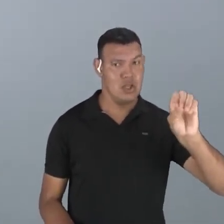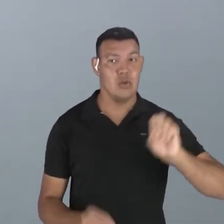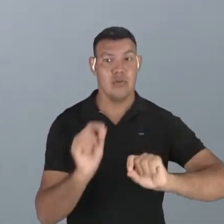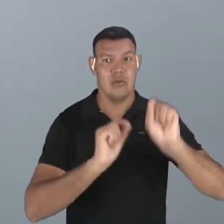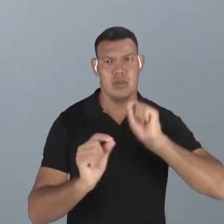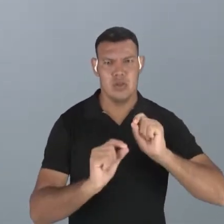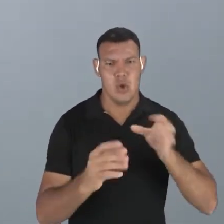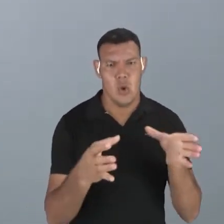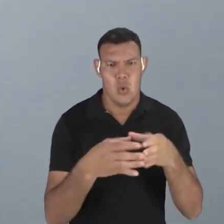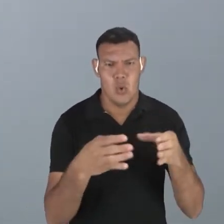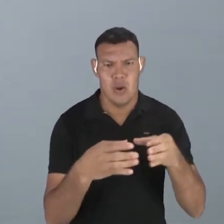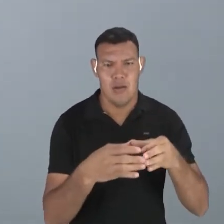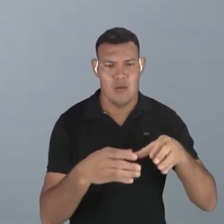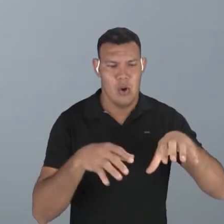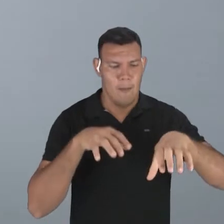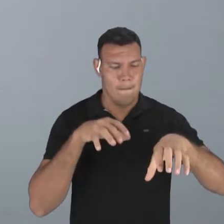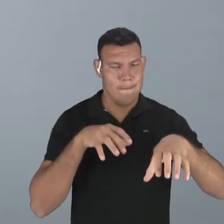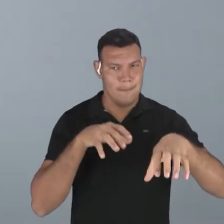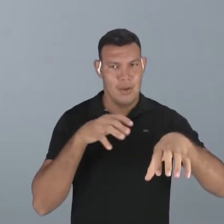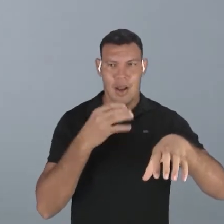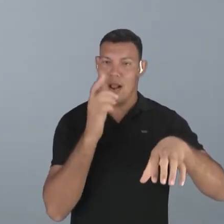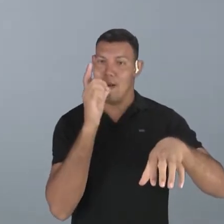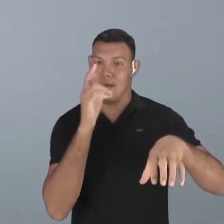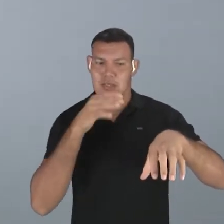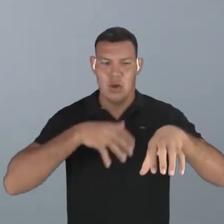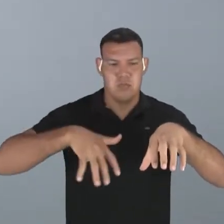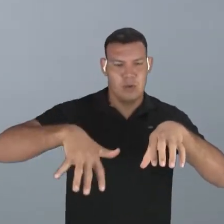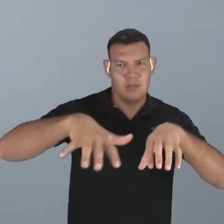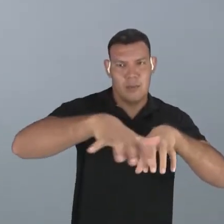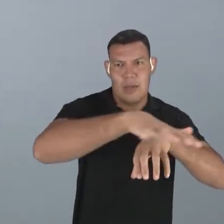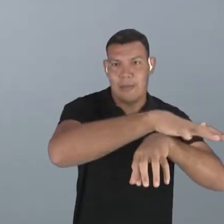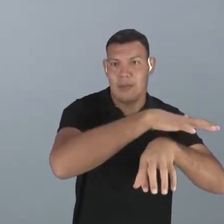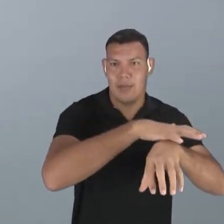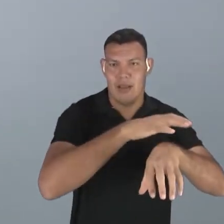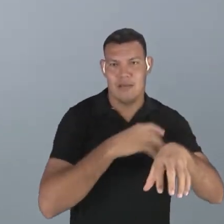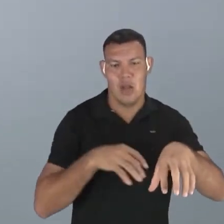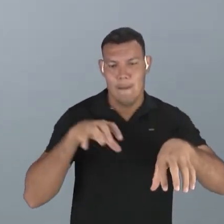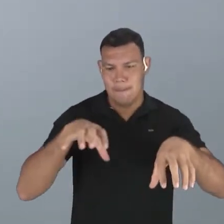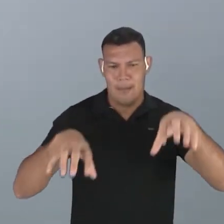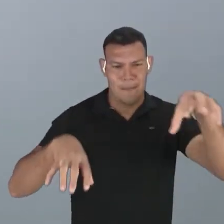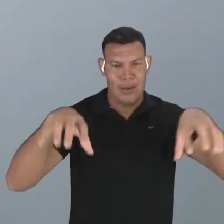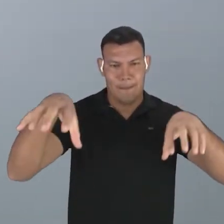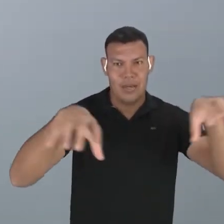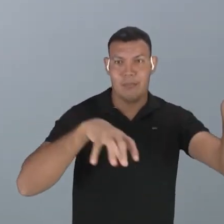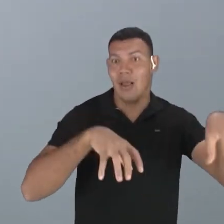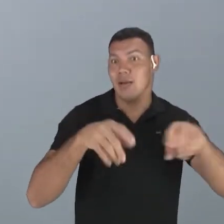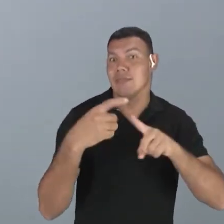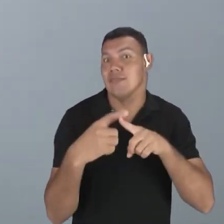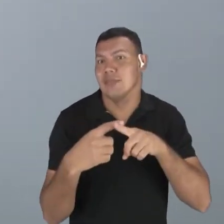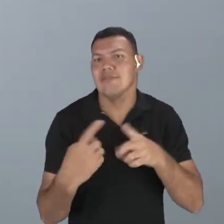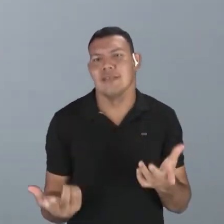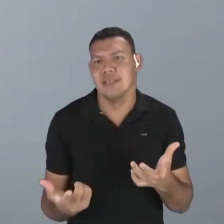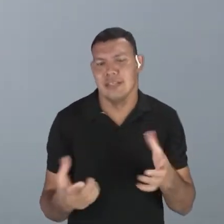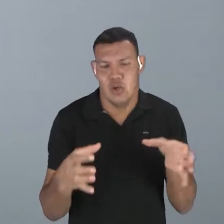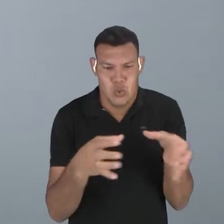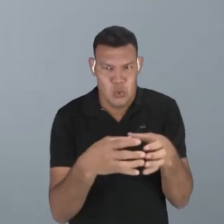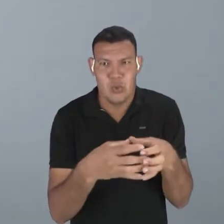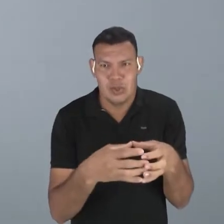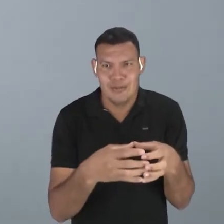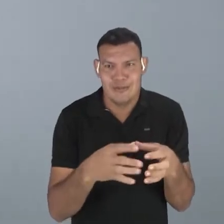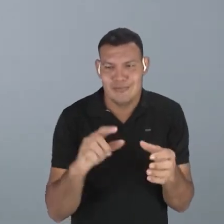singular. Se o sujeito for um coletivo, o verbo fica no singular, porque o coletivo está no singular.